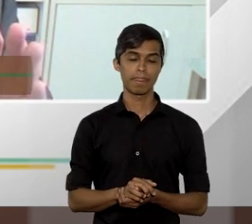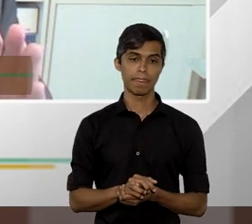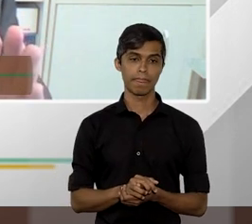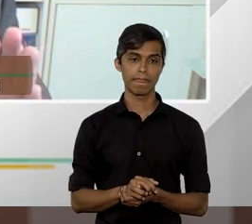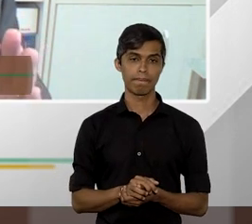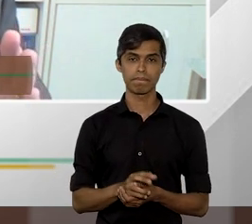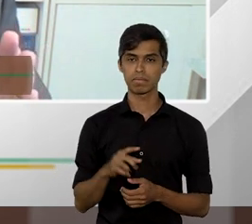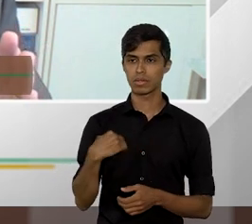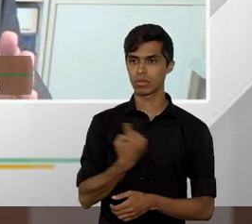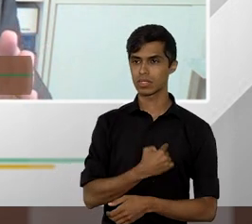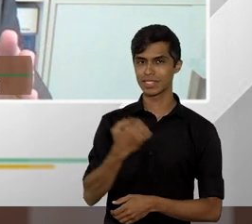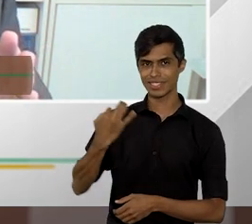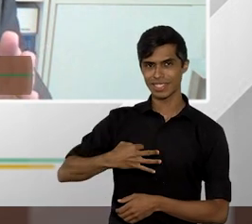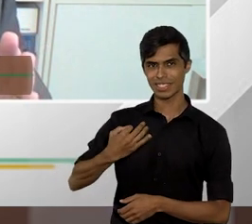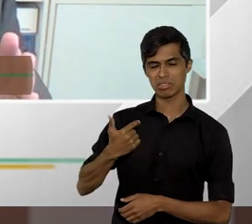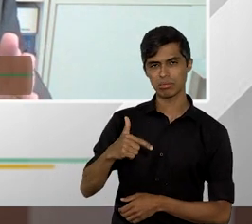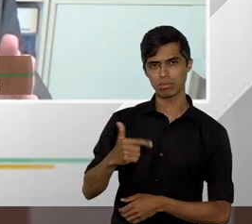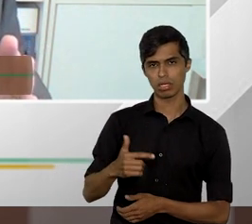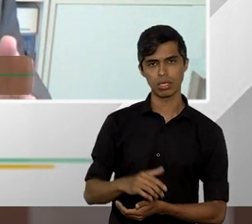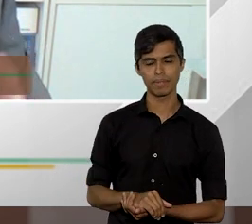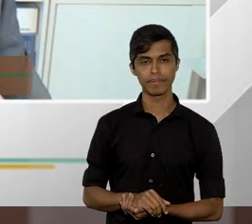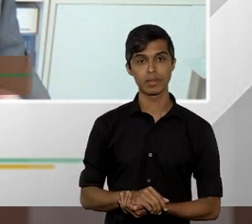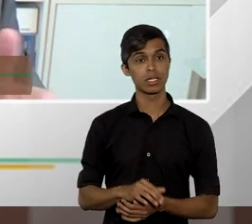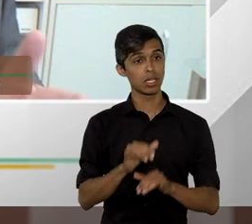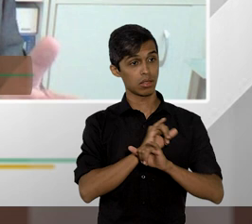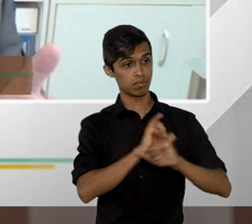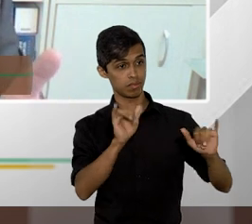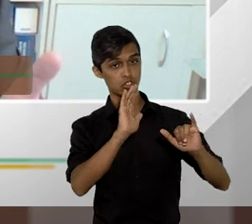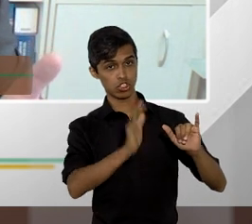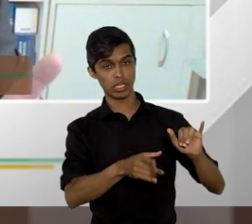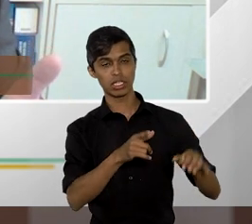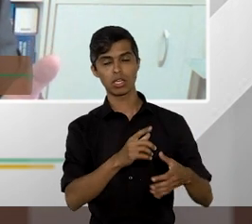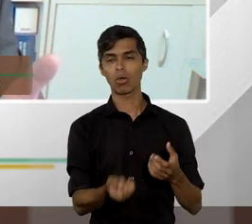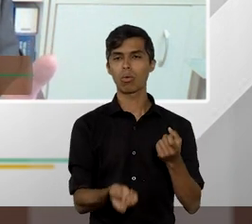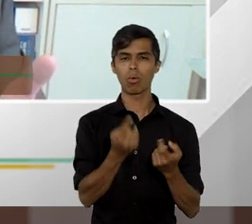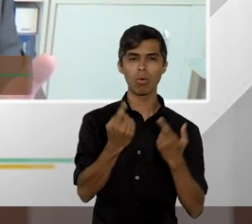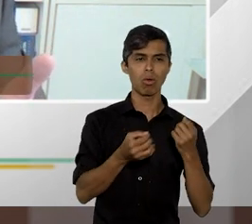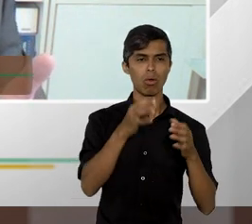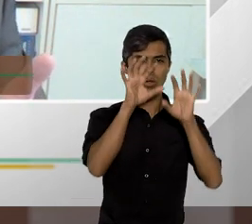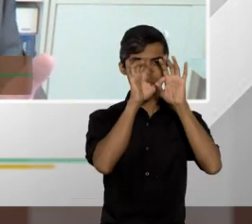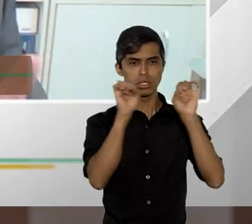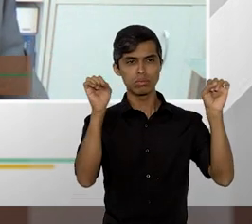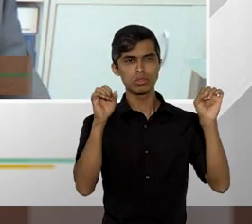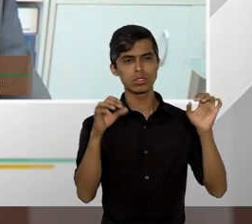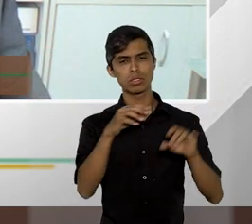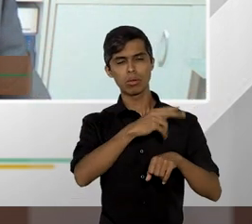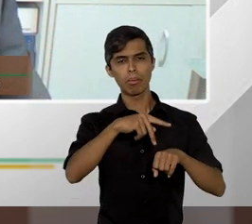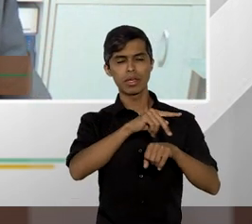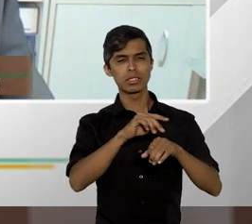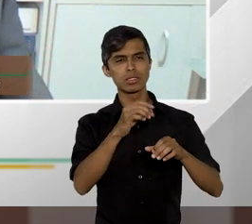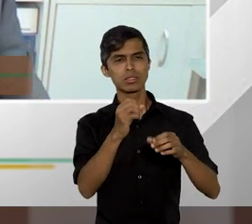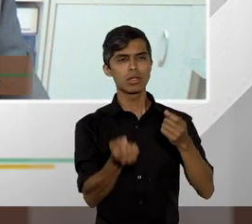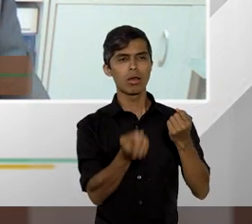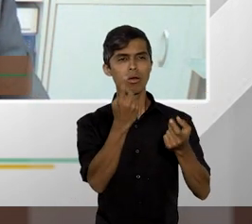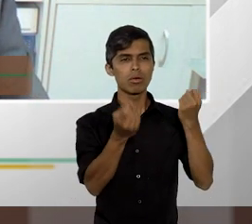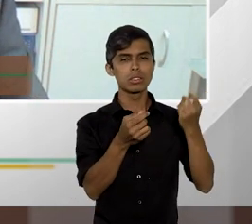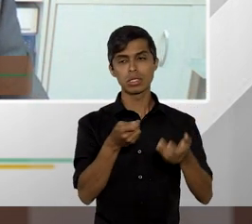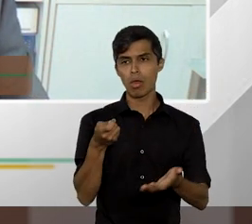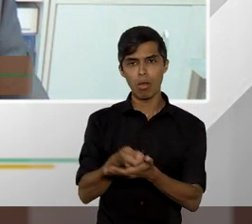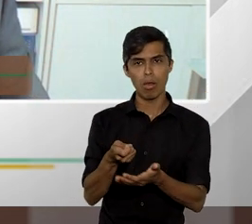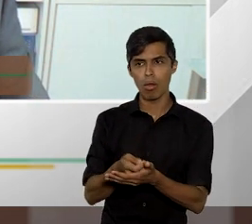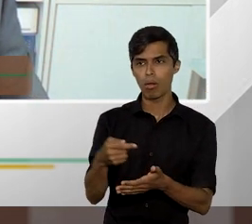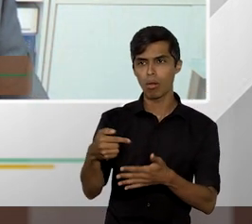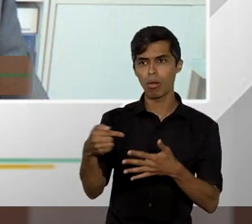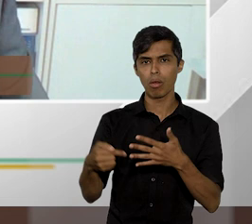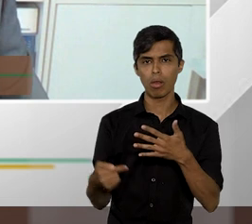certeza sobre o tema a gente já teve notícia que alguns tribunais do país estavam exigindo